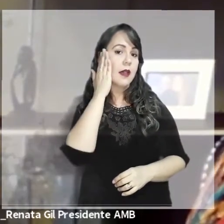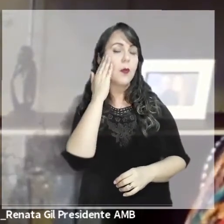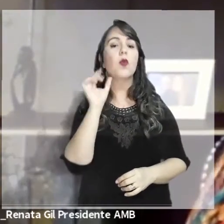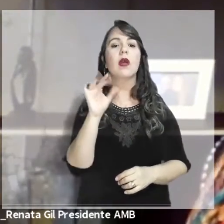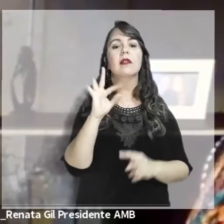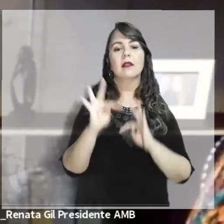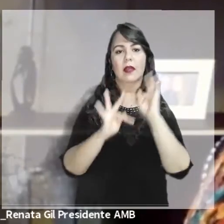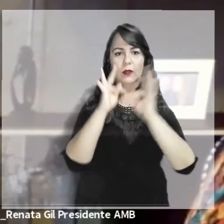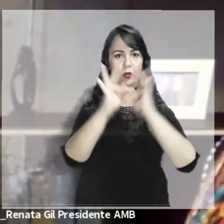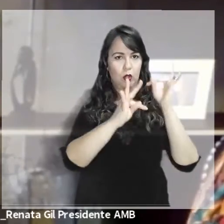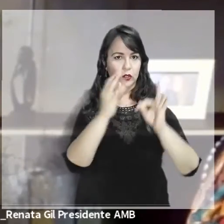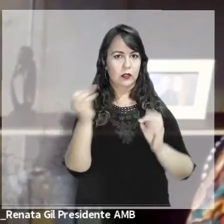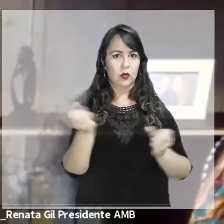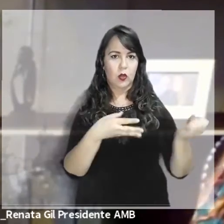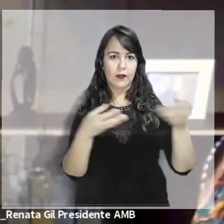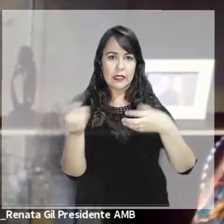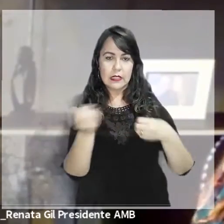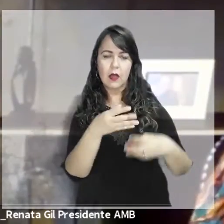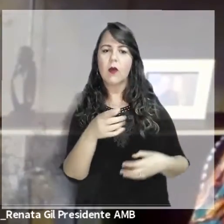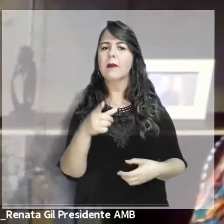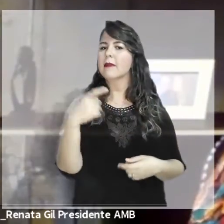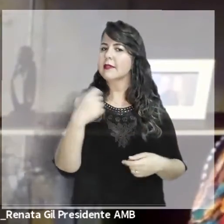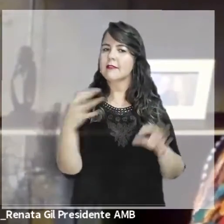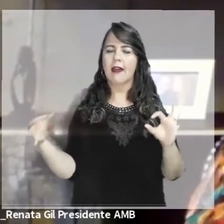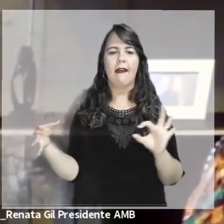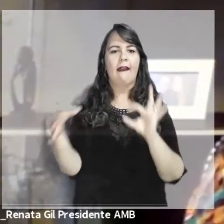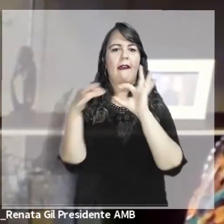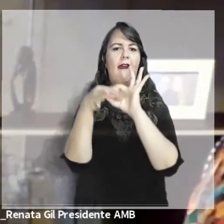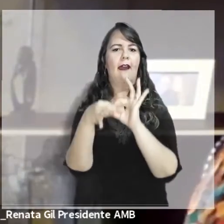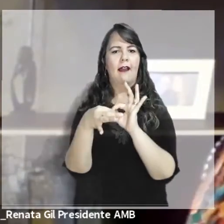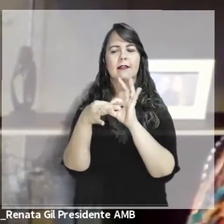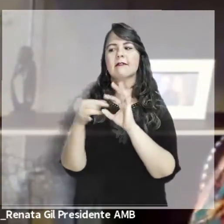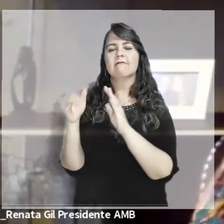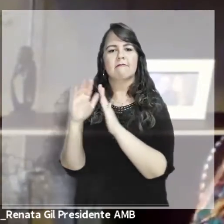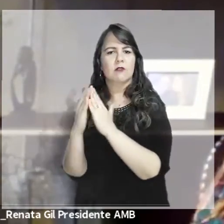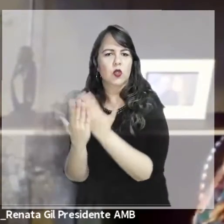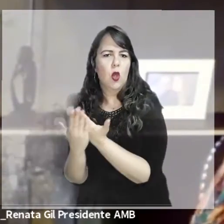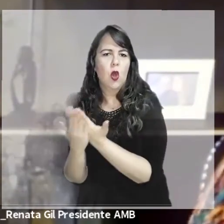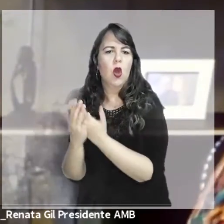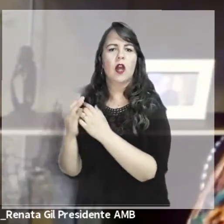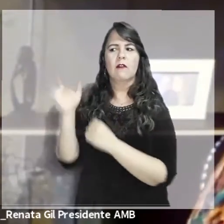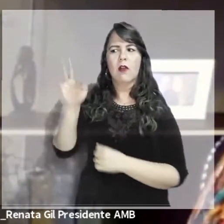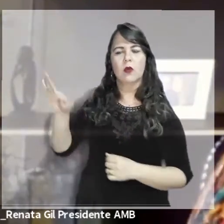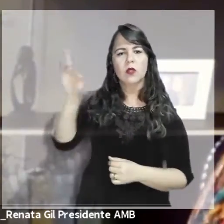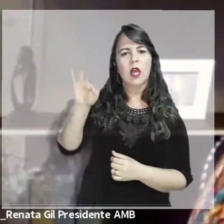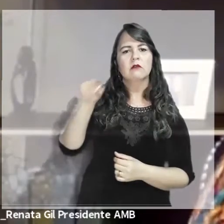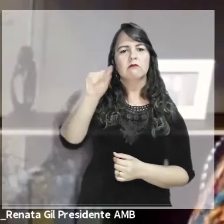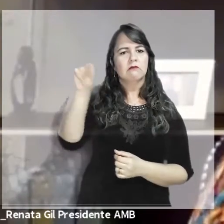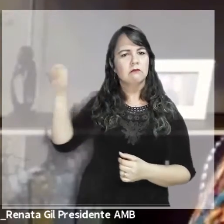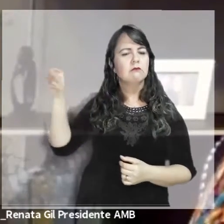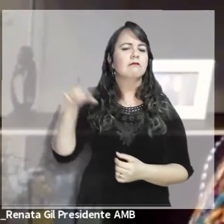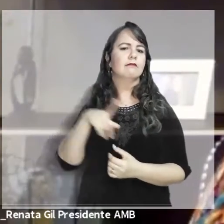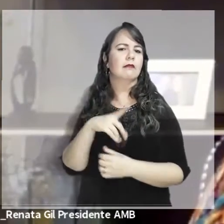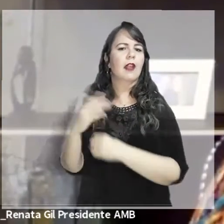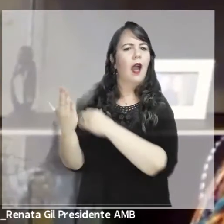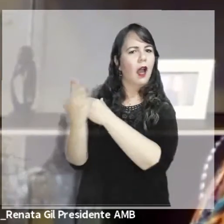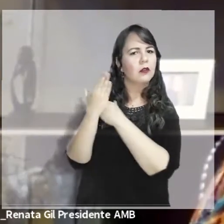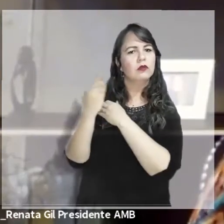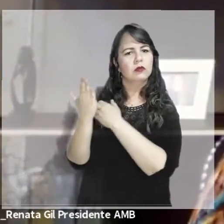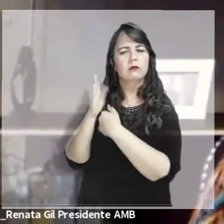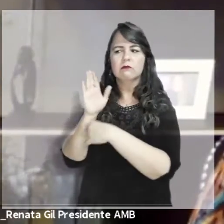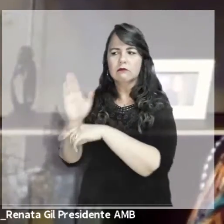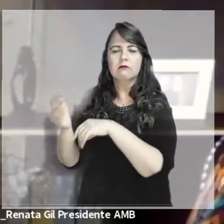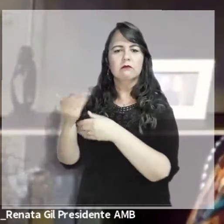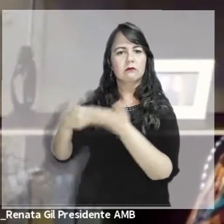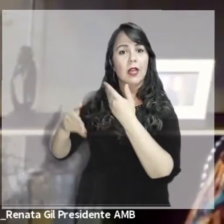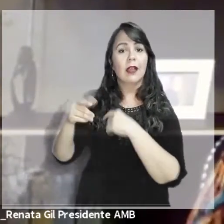que inovação precisa estar aliada à academia, então estamos trabalhando com as universidades